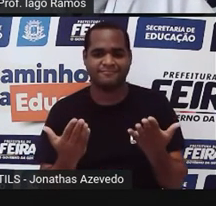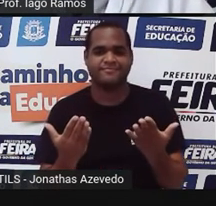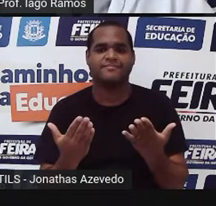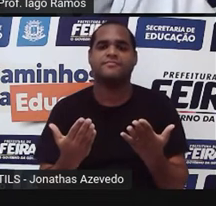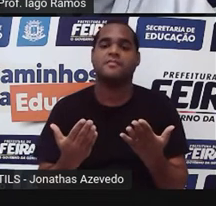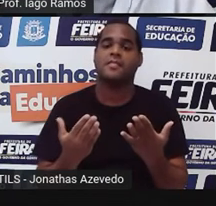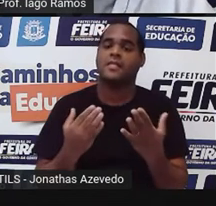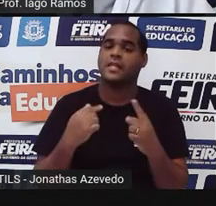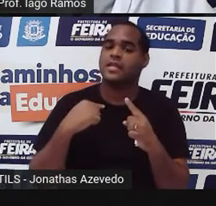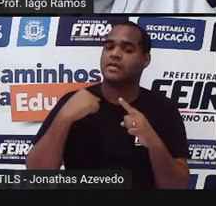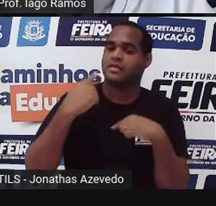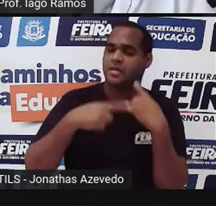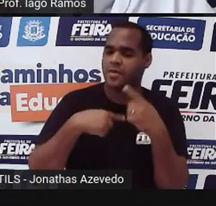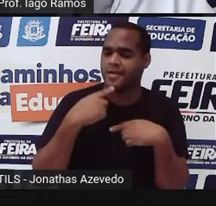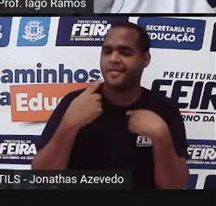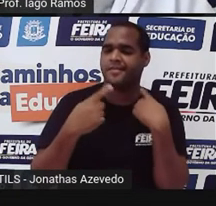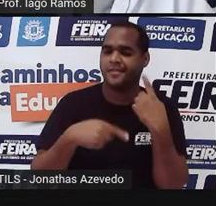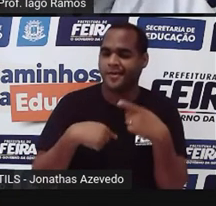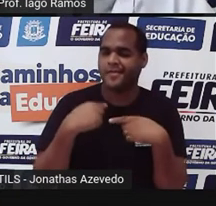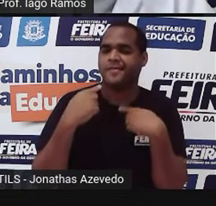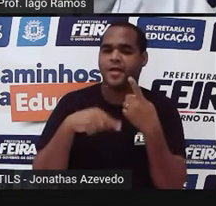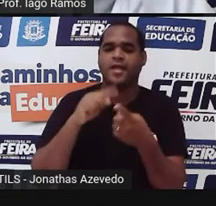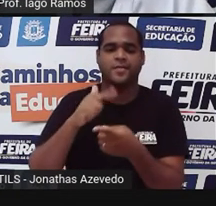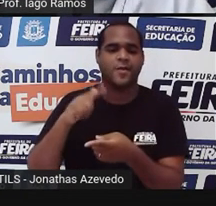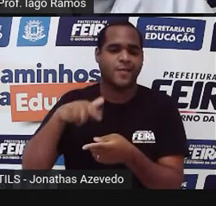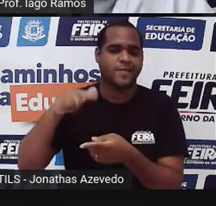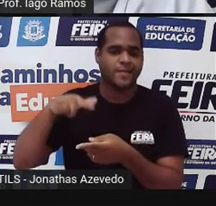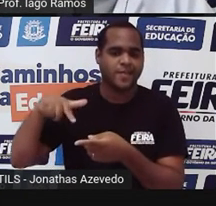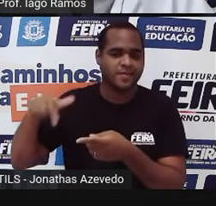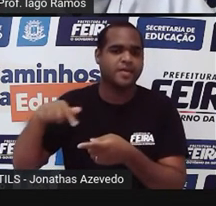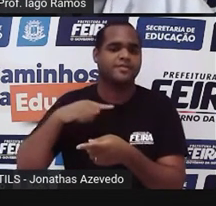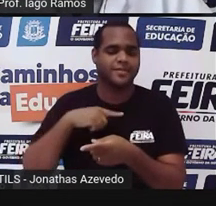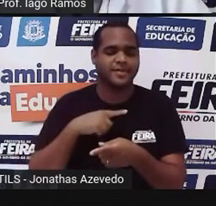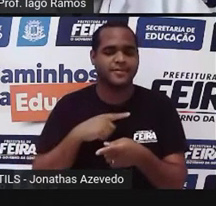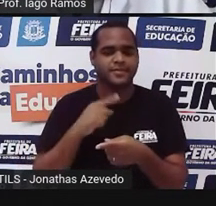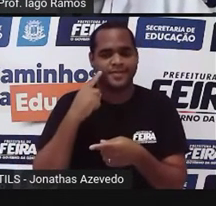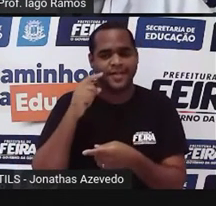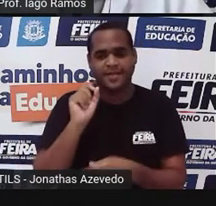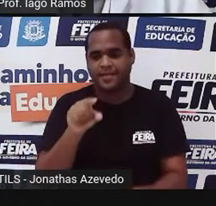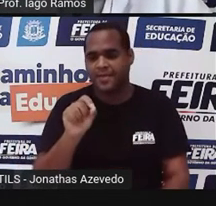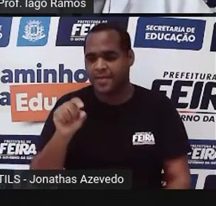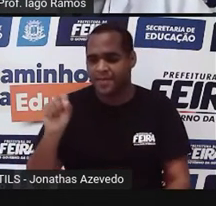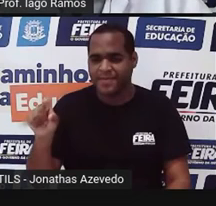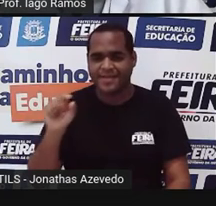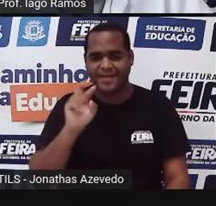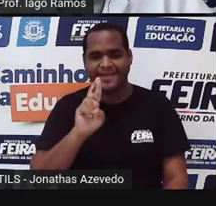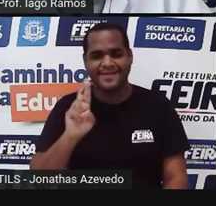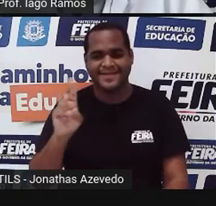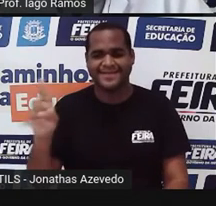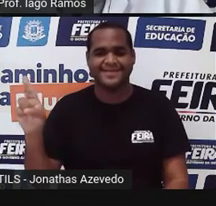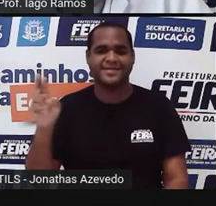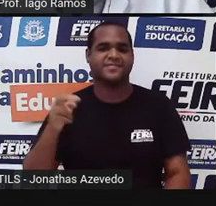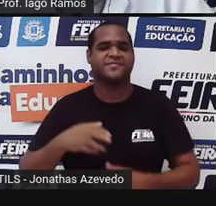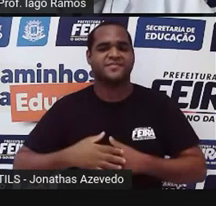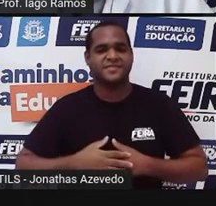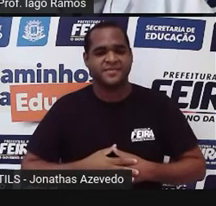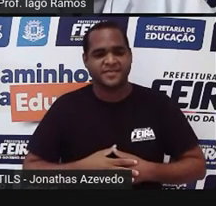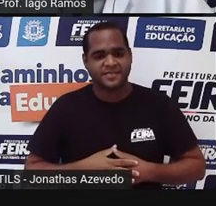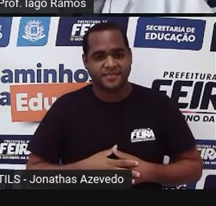E aí, ó. Isso aí agora vai se repetir infinitamente. Por isso que eu botei aqueles 3 pontinhos ali, aquelas reticências. Bom,